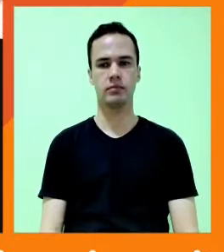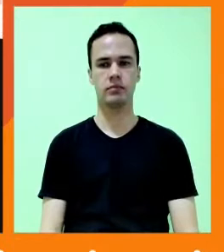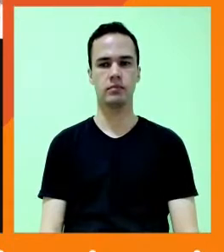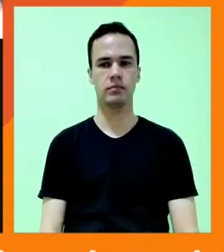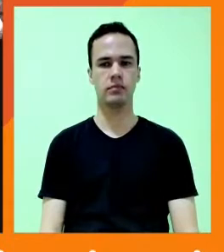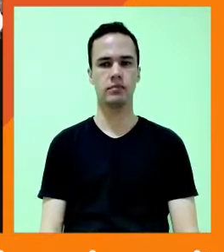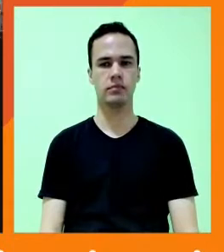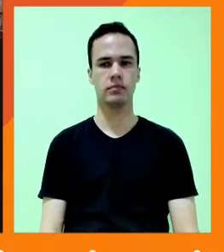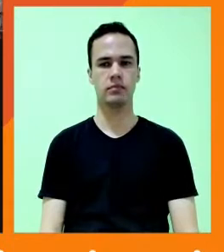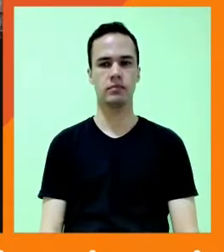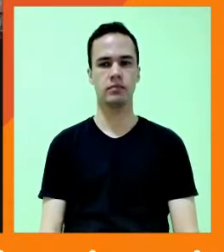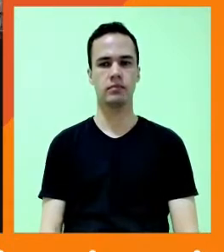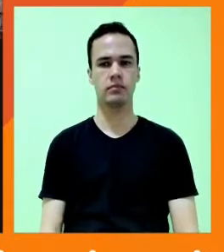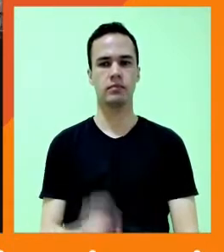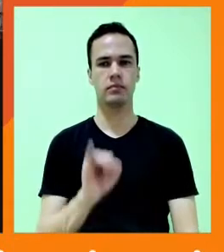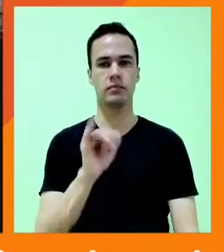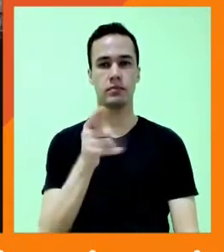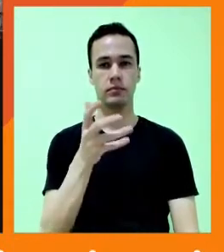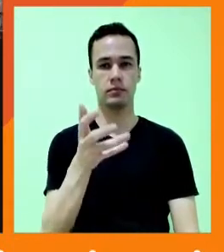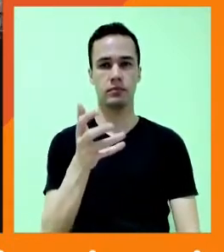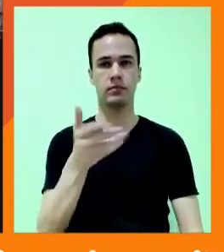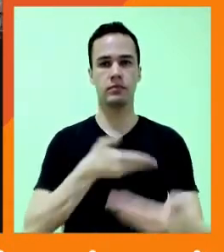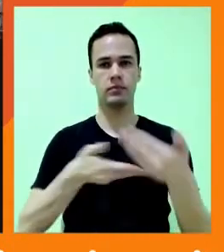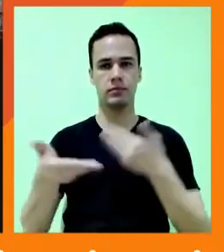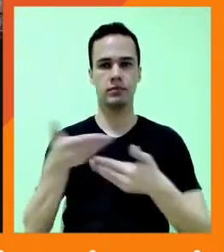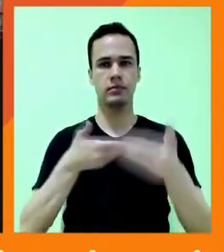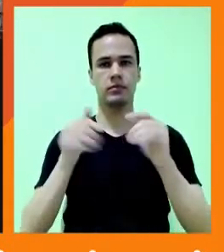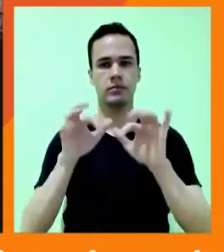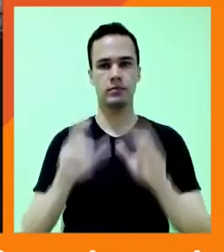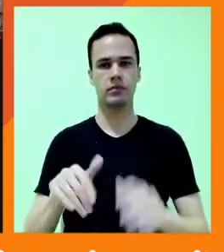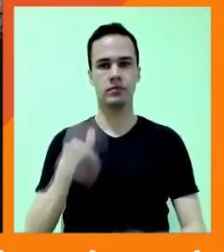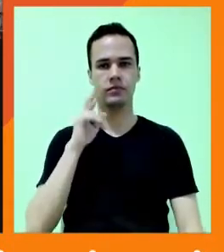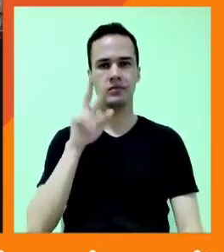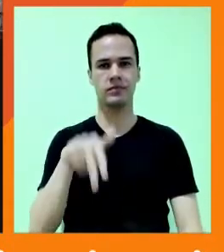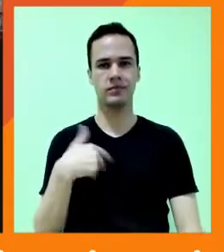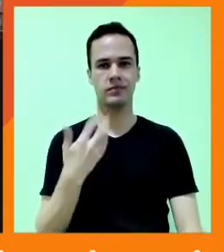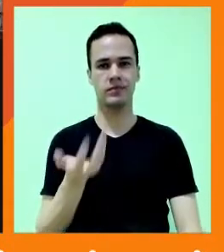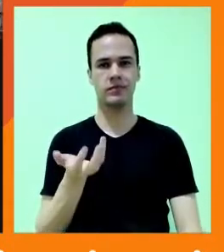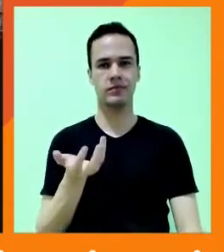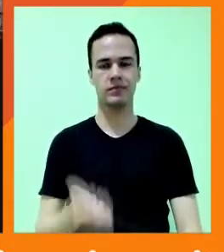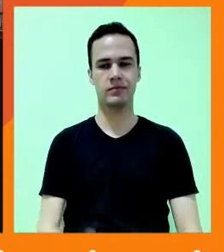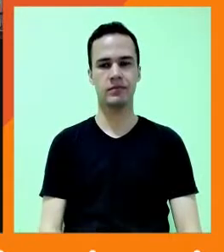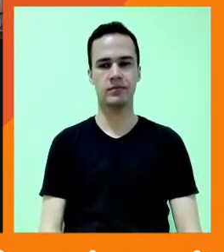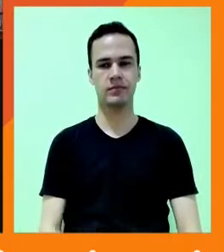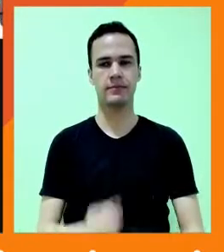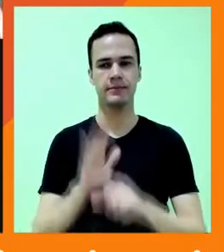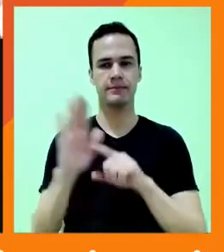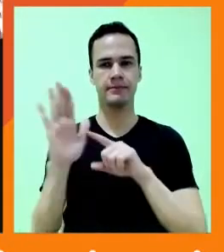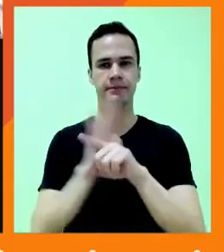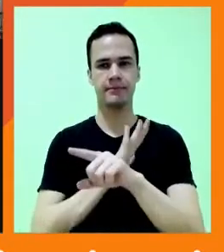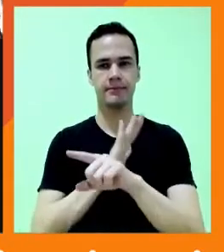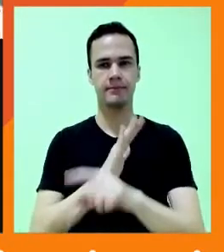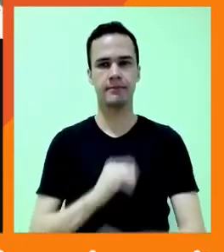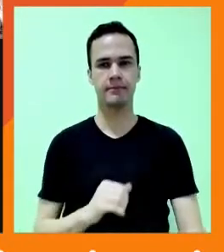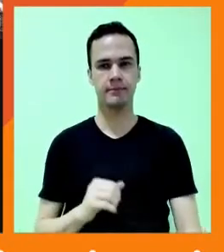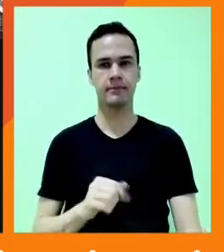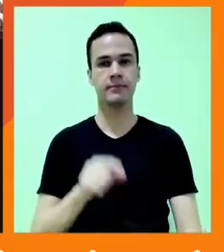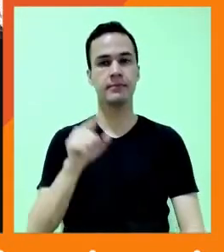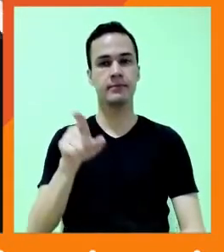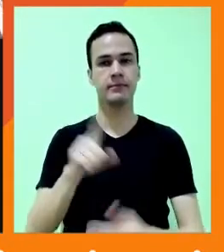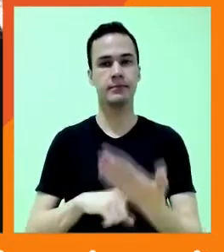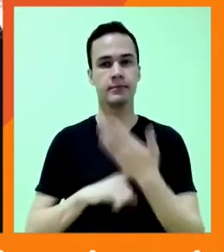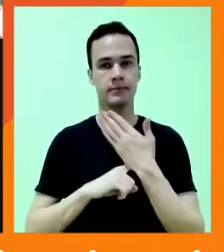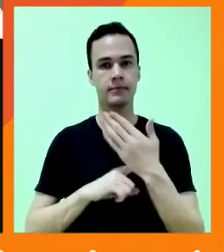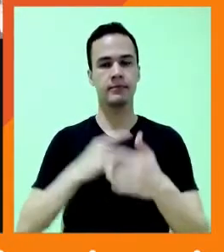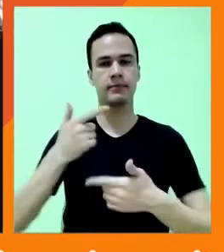Se quiser, depois compartilha no chat. Eu vou adorar ver. Essa pergunta, ela norteia muito o trabalho